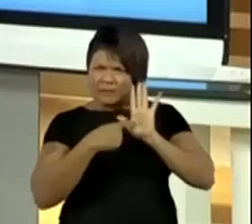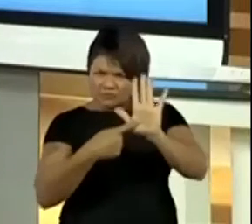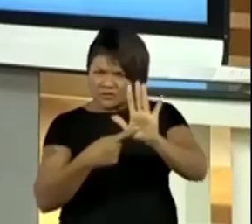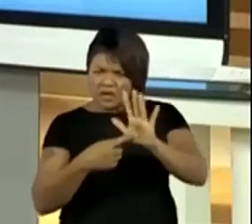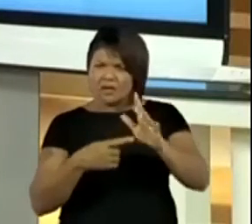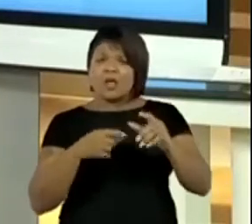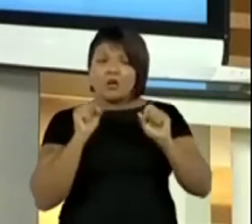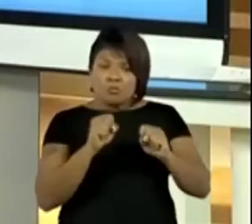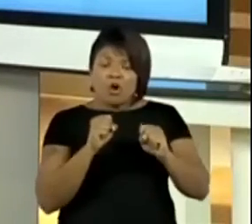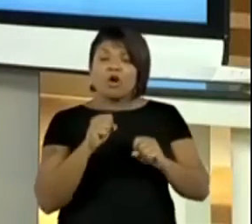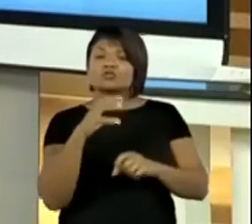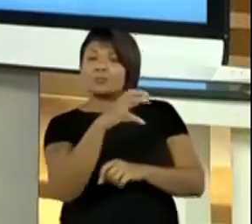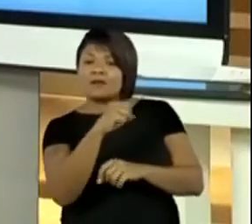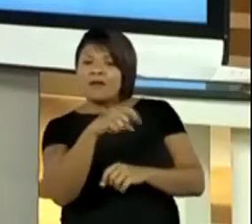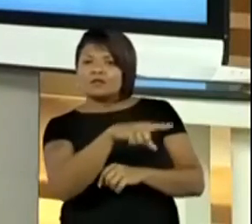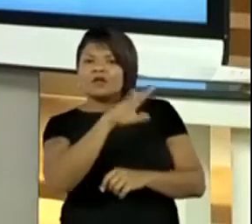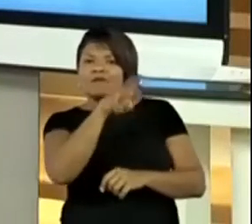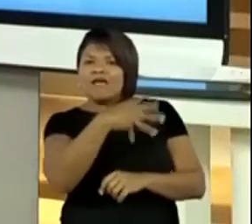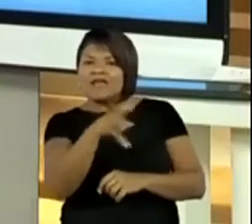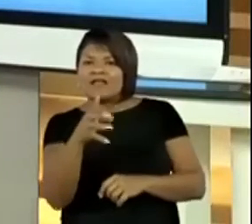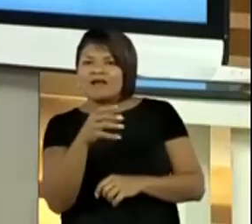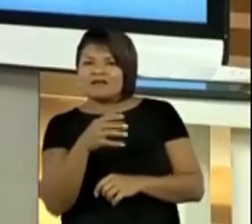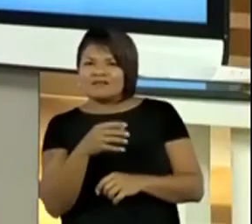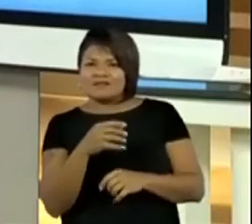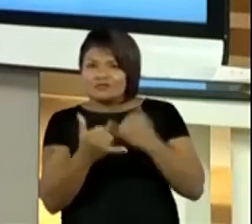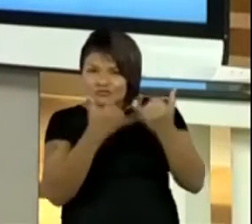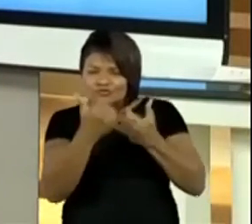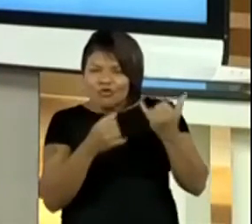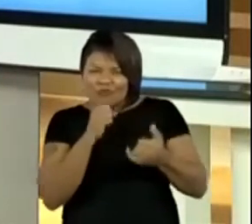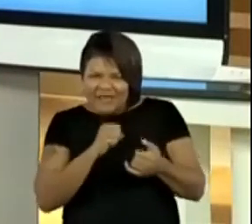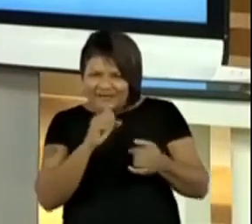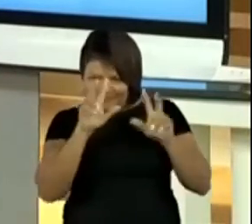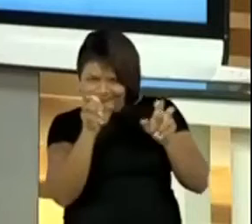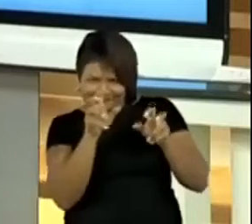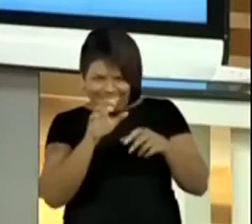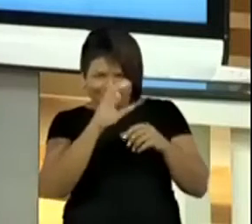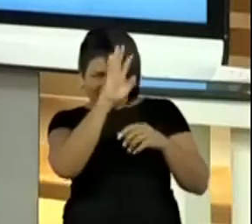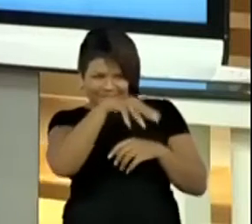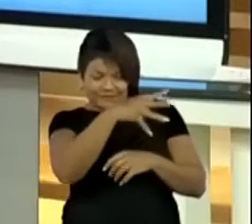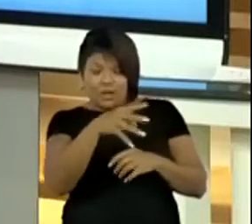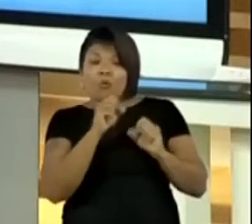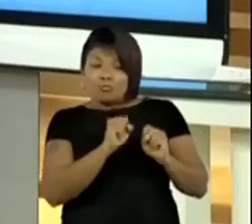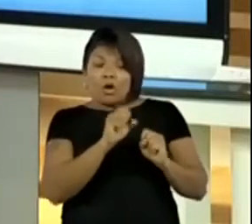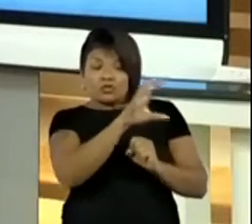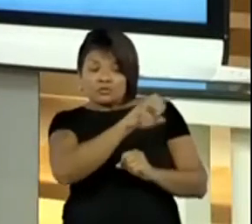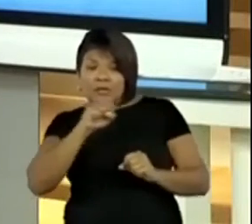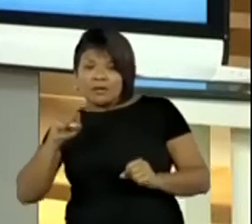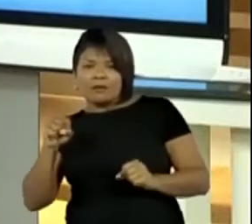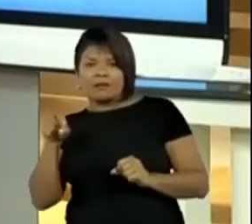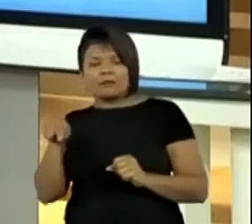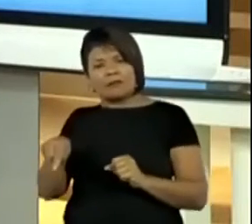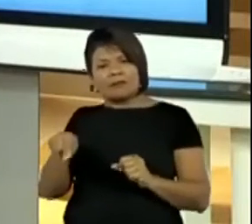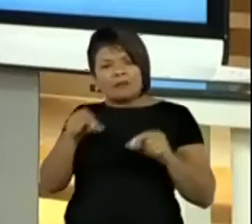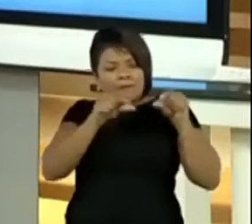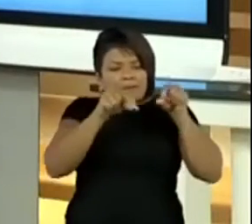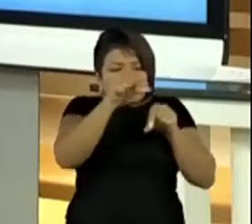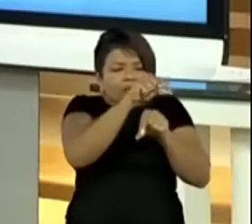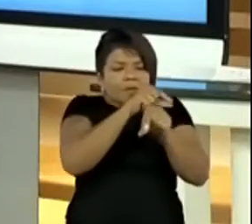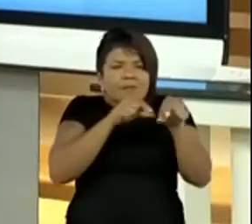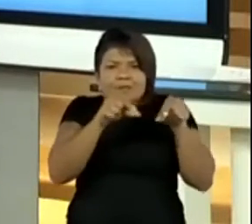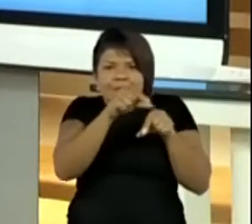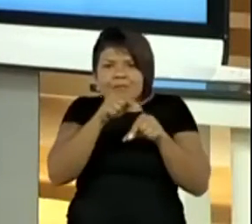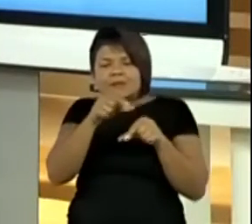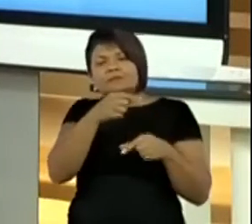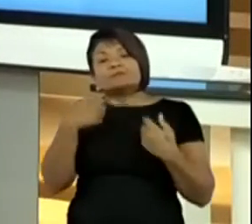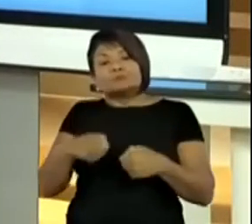legal. Que as pecinhas, elas dão para eu colocar em outros jogos. Então, eu vou pegar as pecinhas do jogo da velha. Eu só